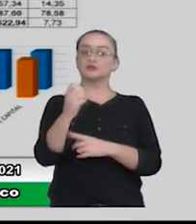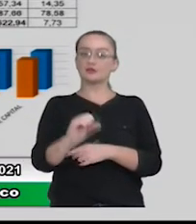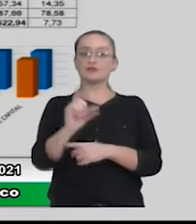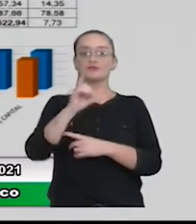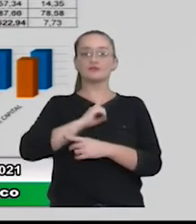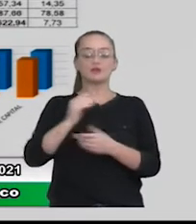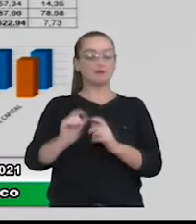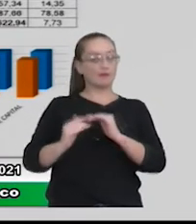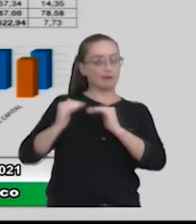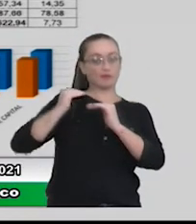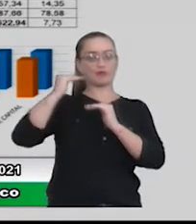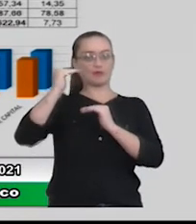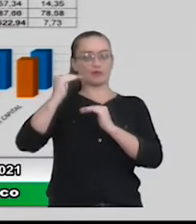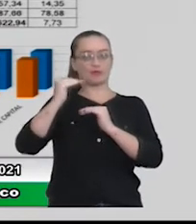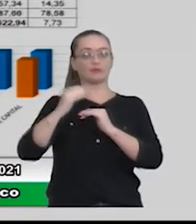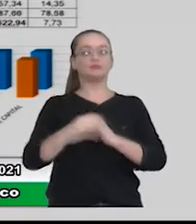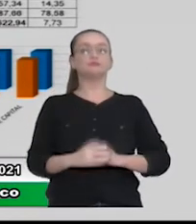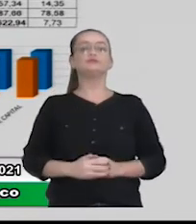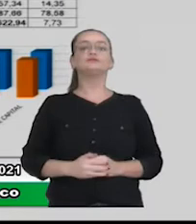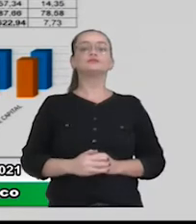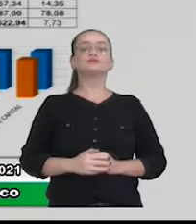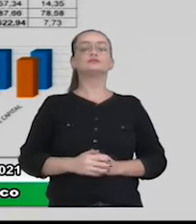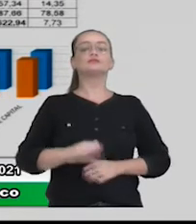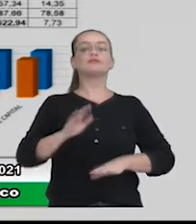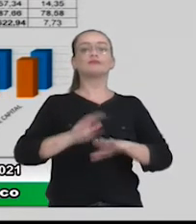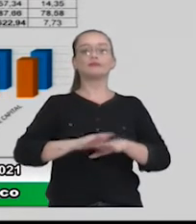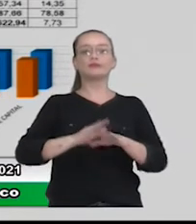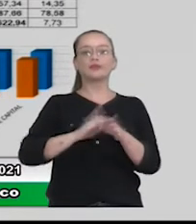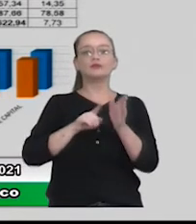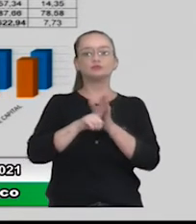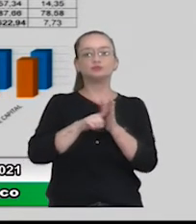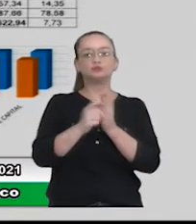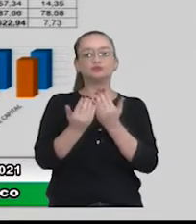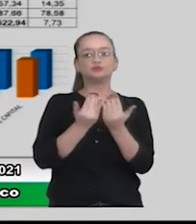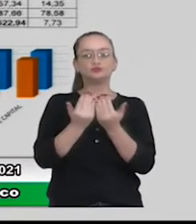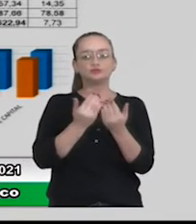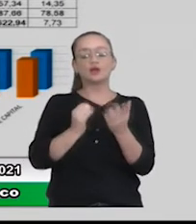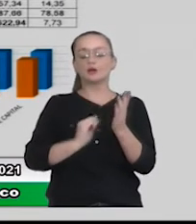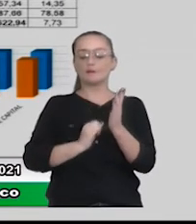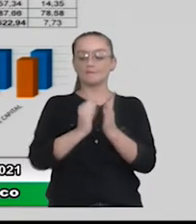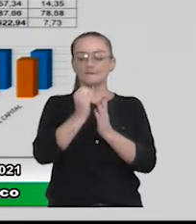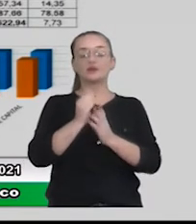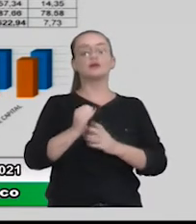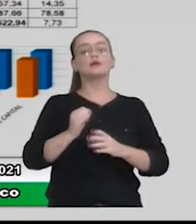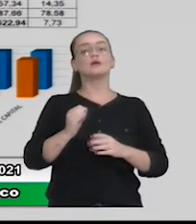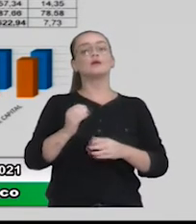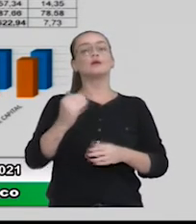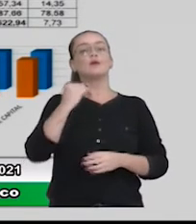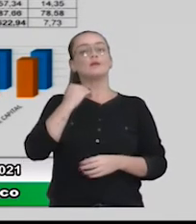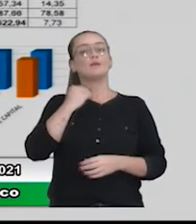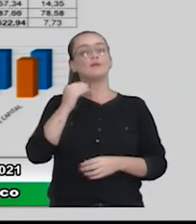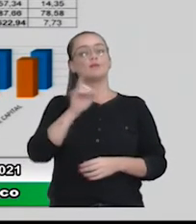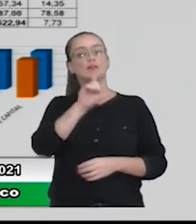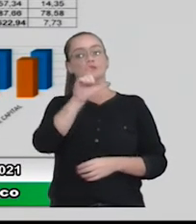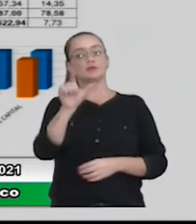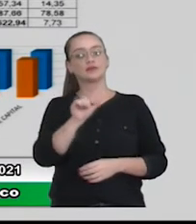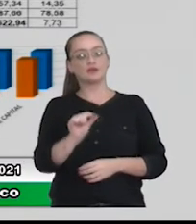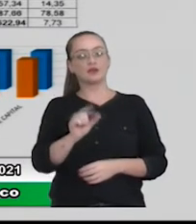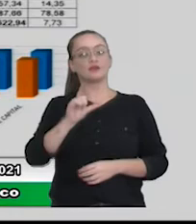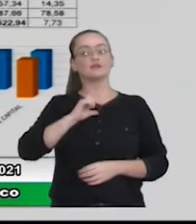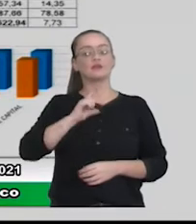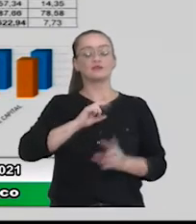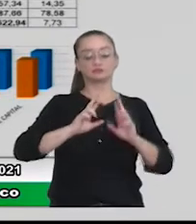receita extraordinária. Foi feita uma auditoria com os impostos do Banco Bradesco e aí teve uma diferença de